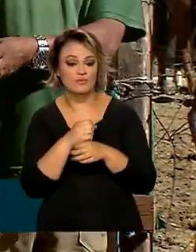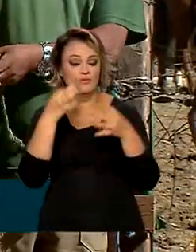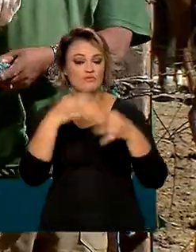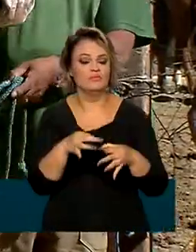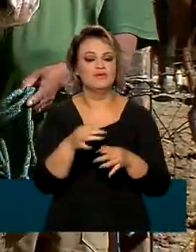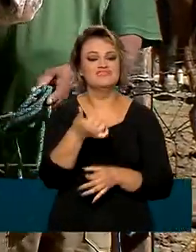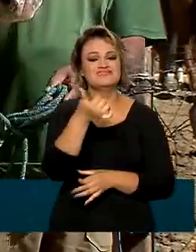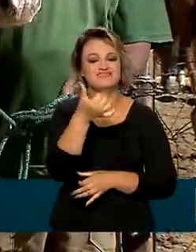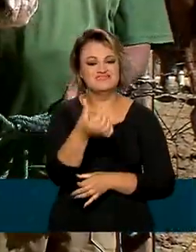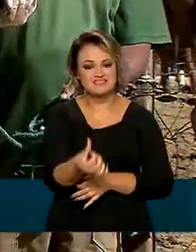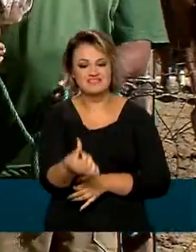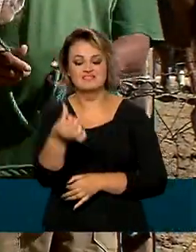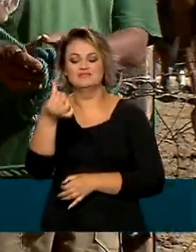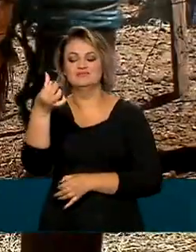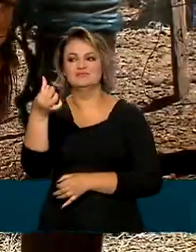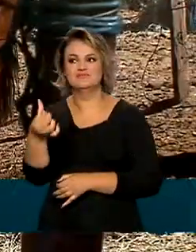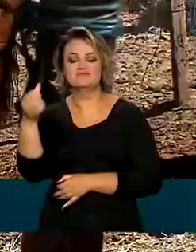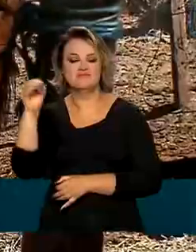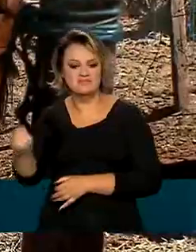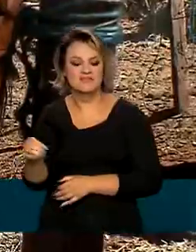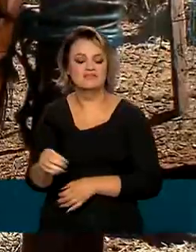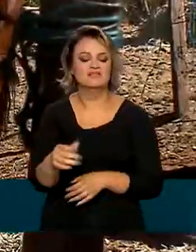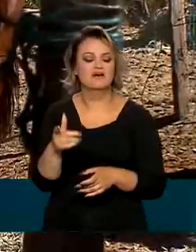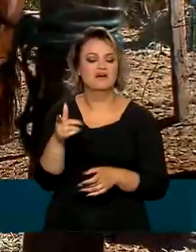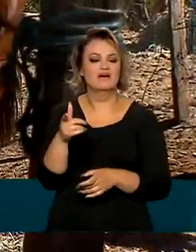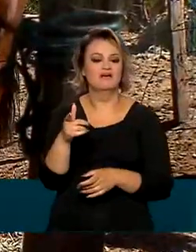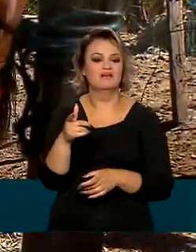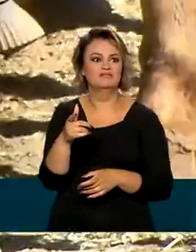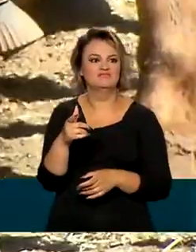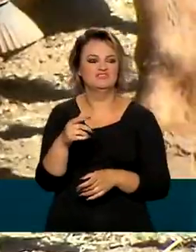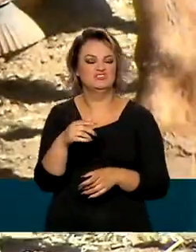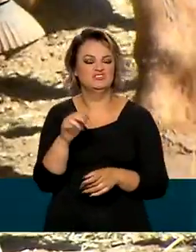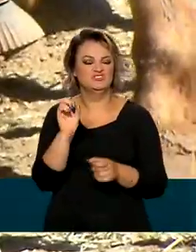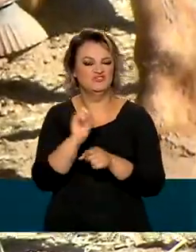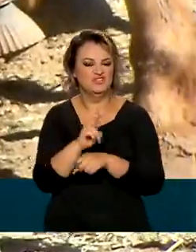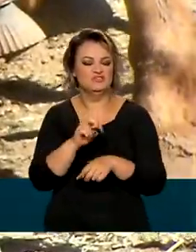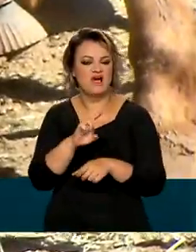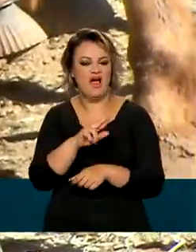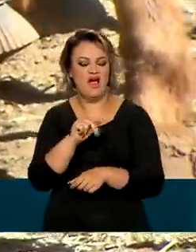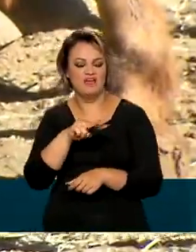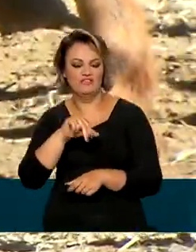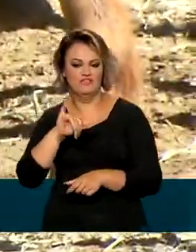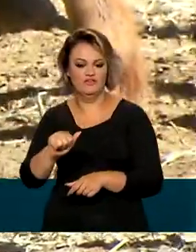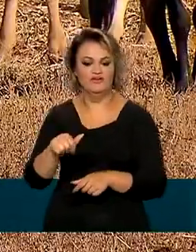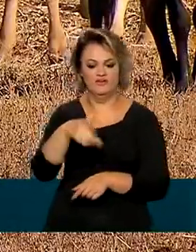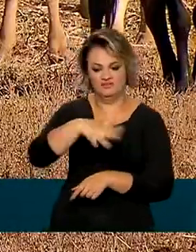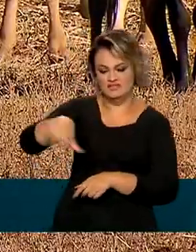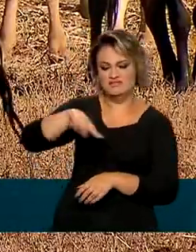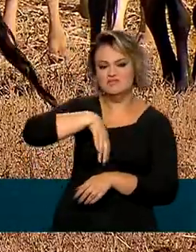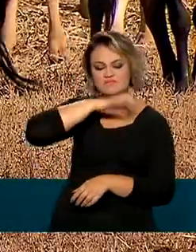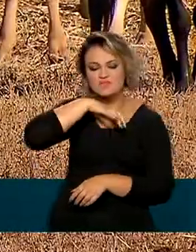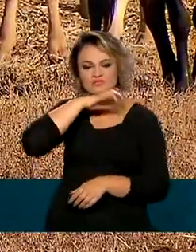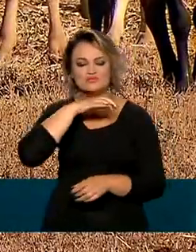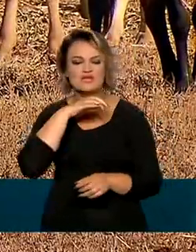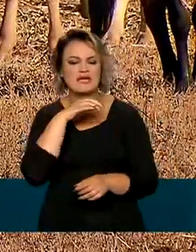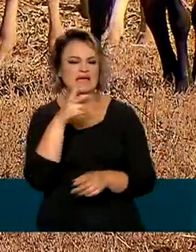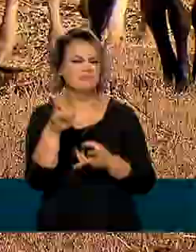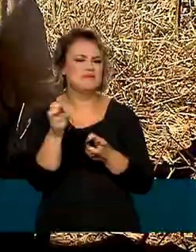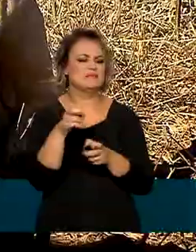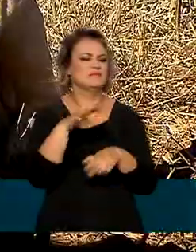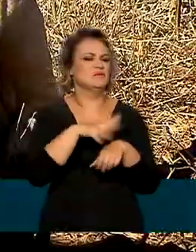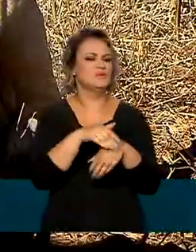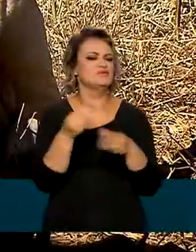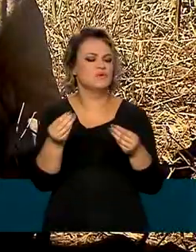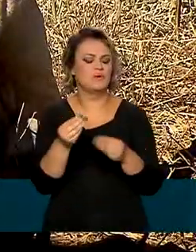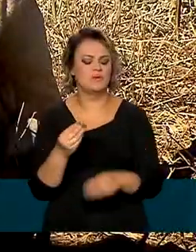660 casos de raiva em ruminantes. Algumas características identificam o animal doente,